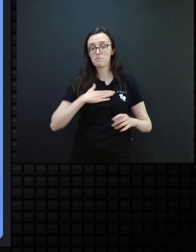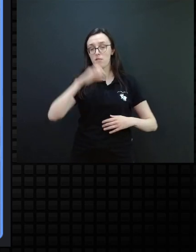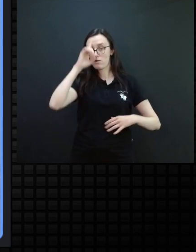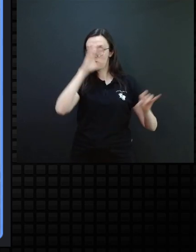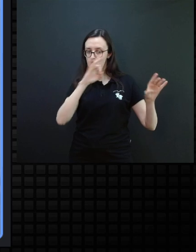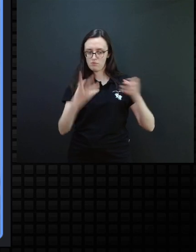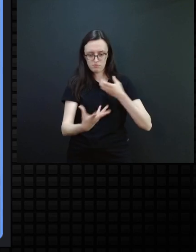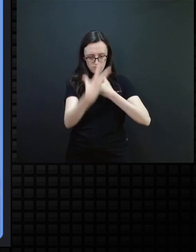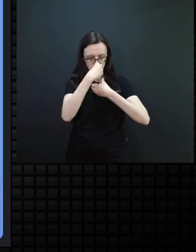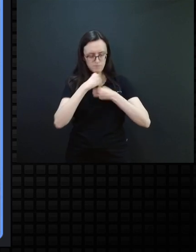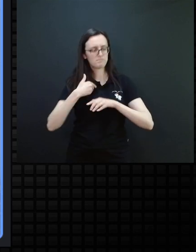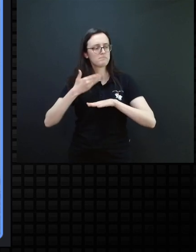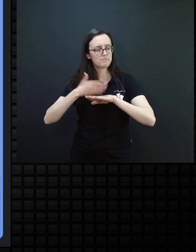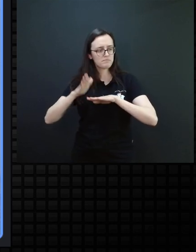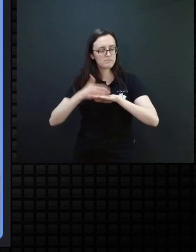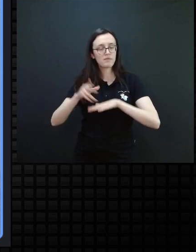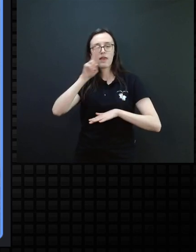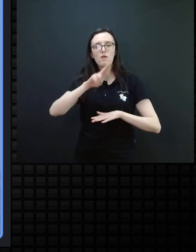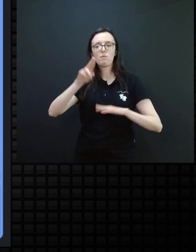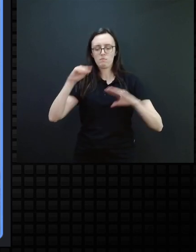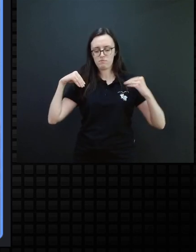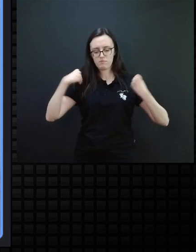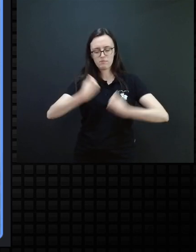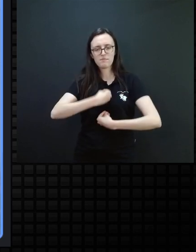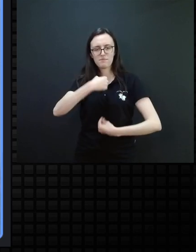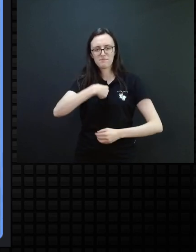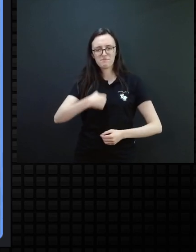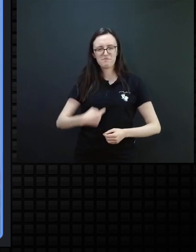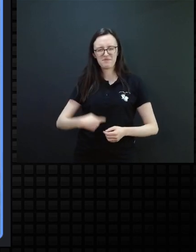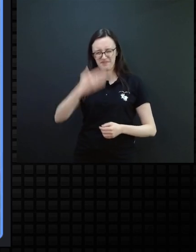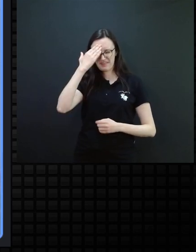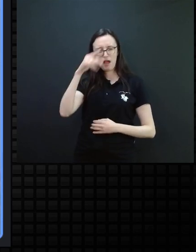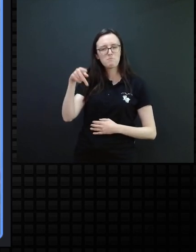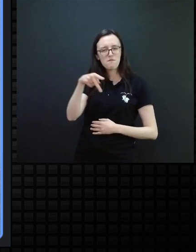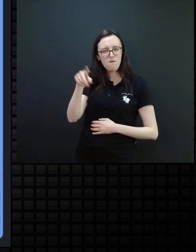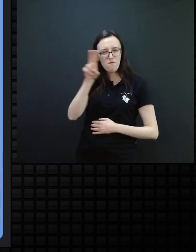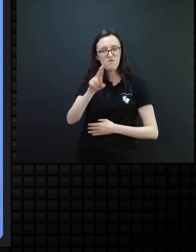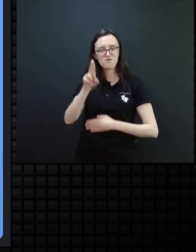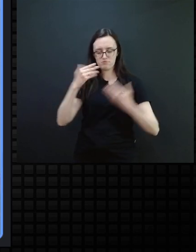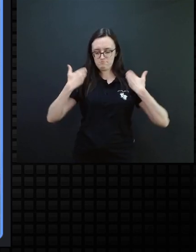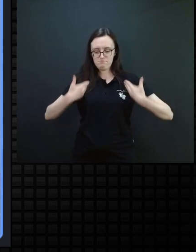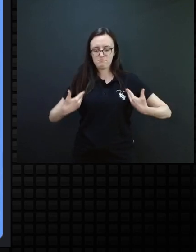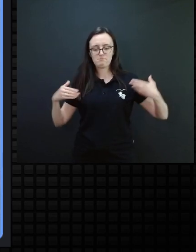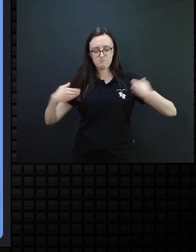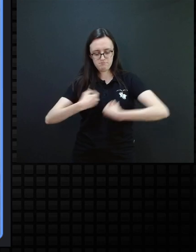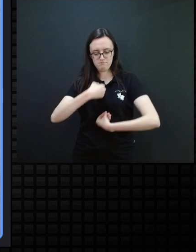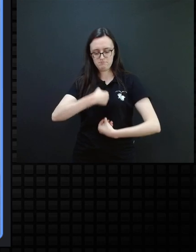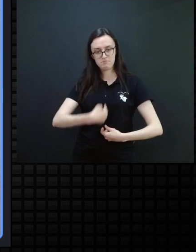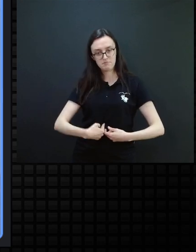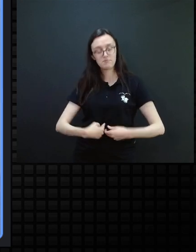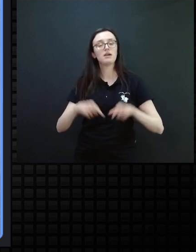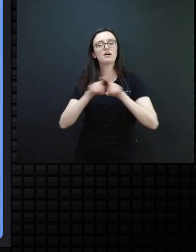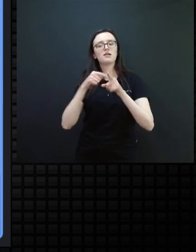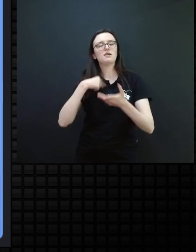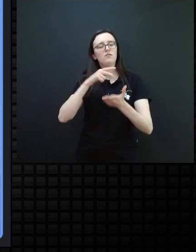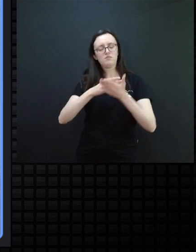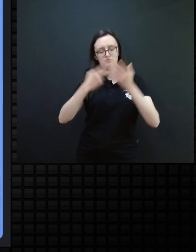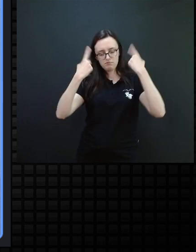né, no meu dia a dia, eu utilizo o jaleco. Então, eu estou sempre de uma forma prática, de uma